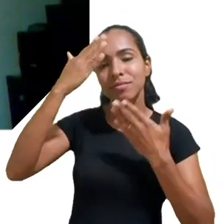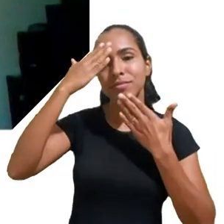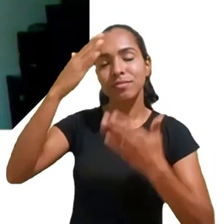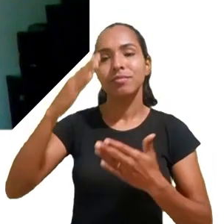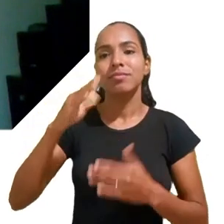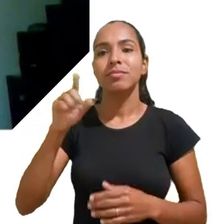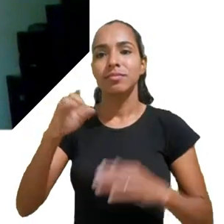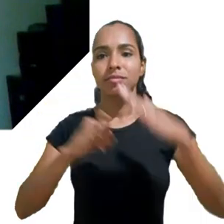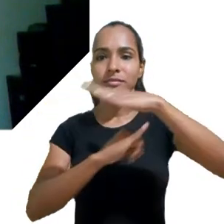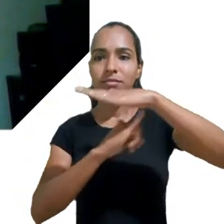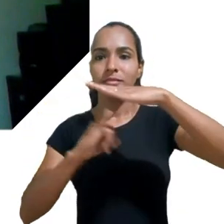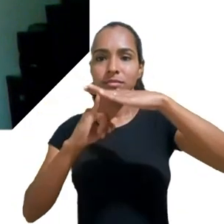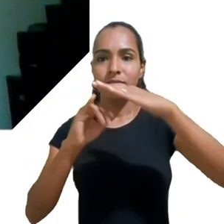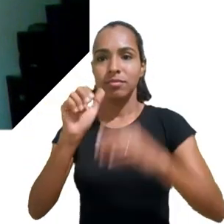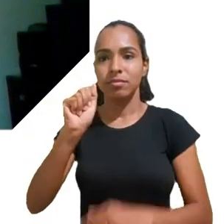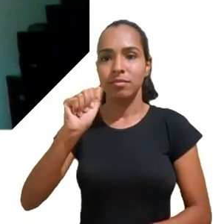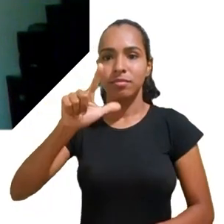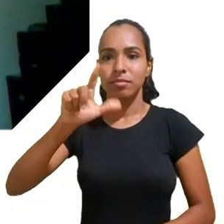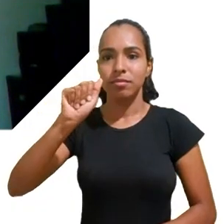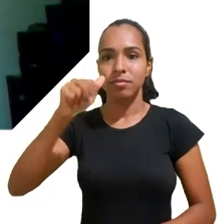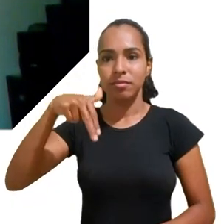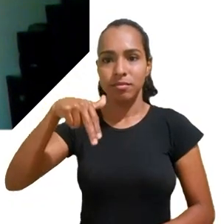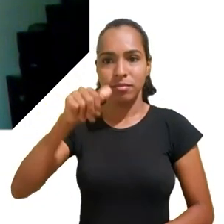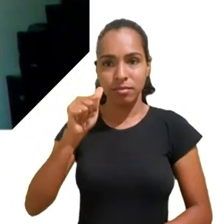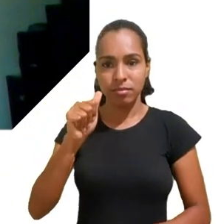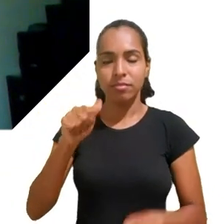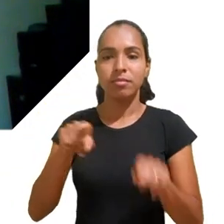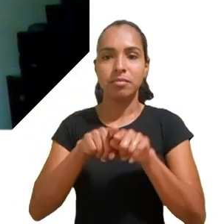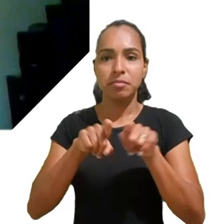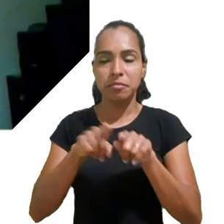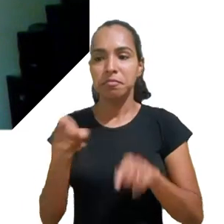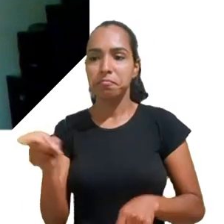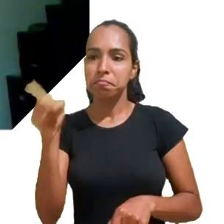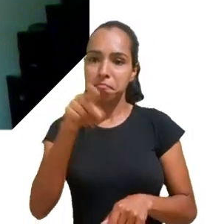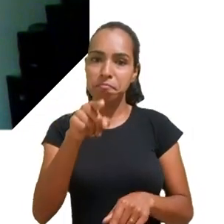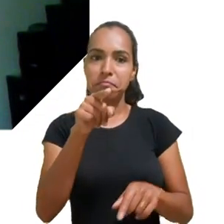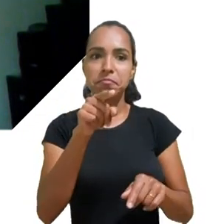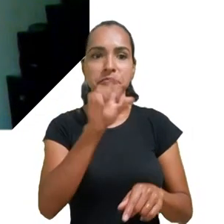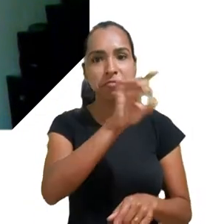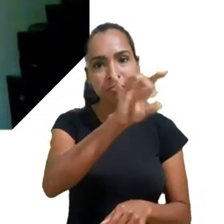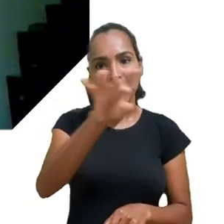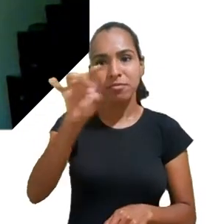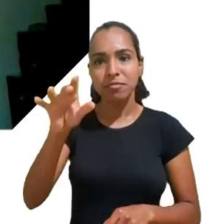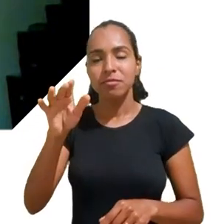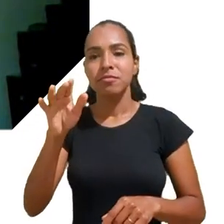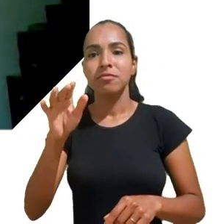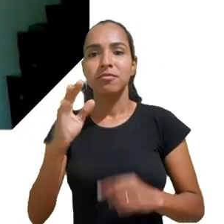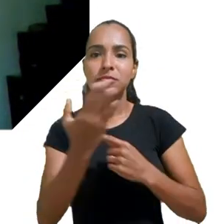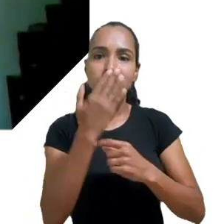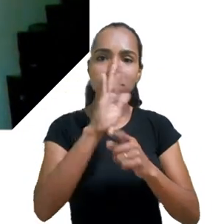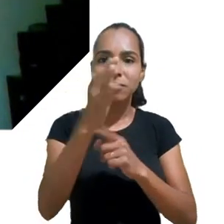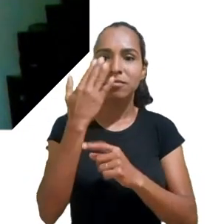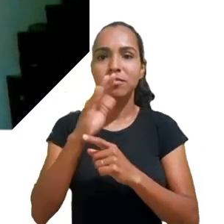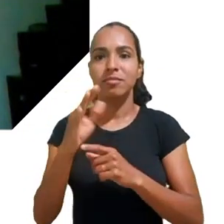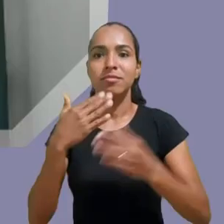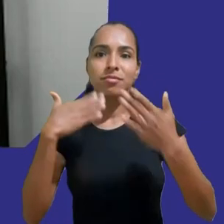consumo para mediar essa conversa maravilhosa aqui e continuem com a gente porque tem muito mais coisa para ver obrigada até a próxima